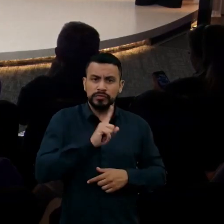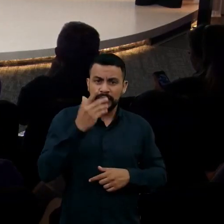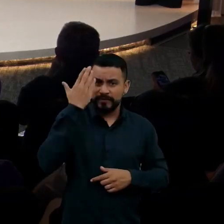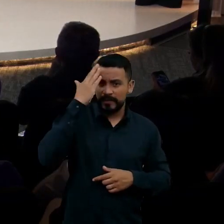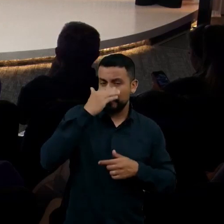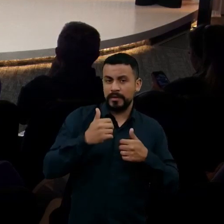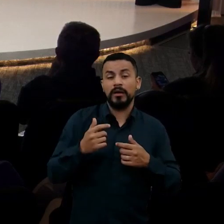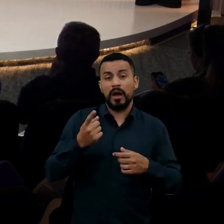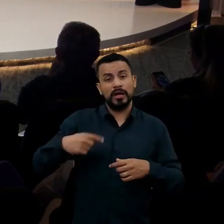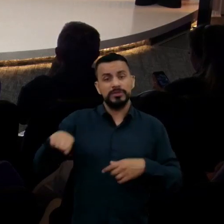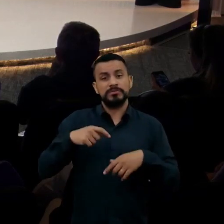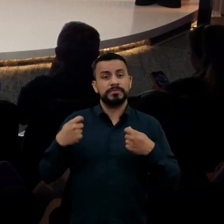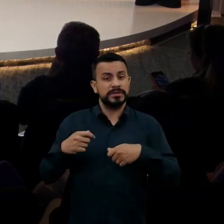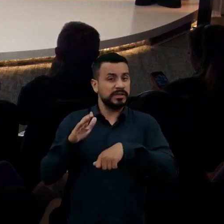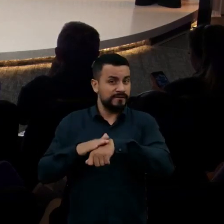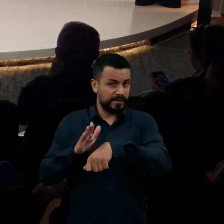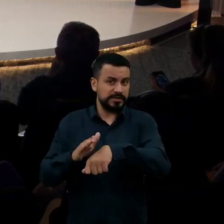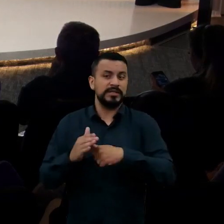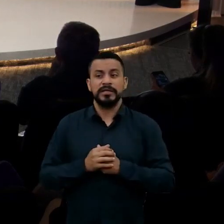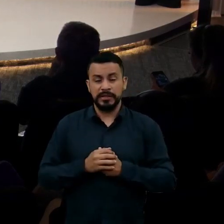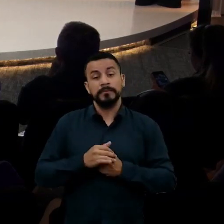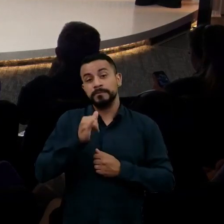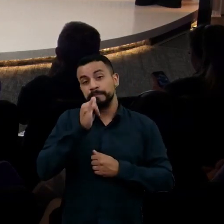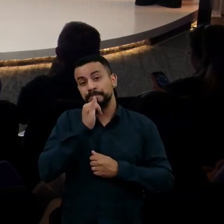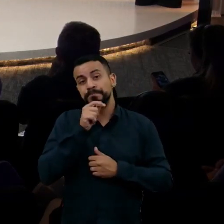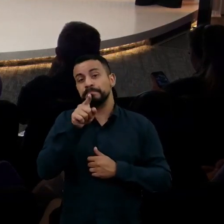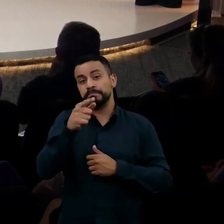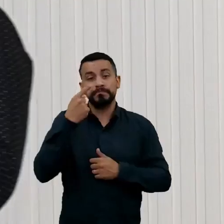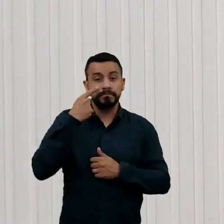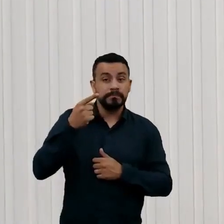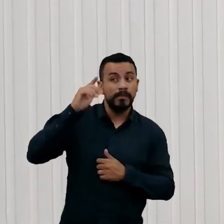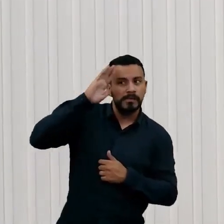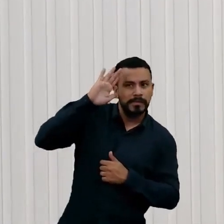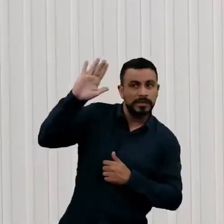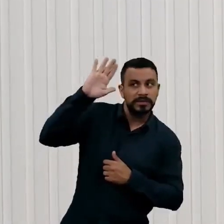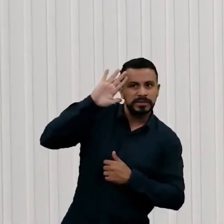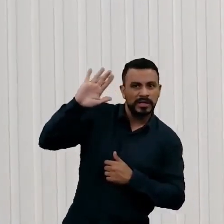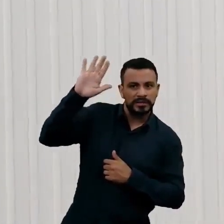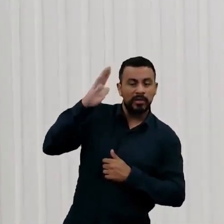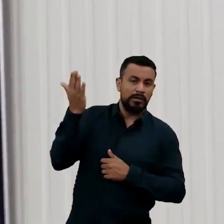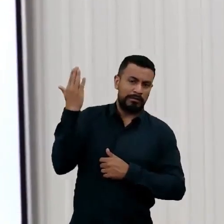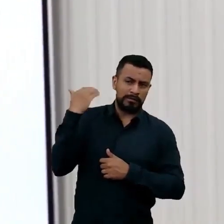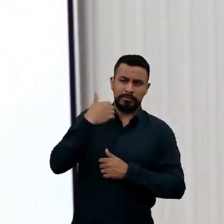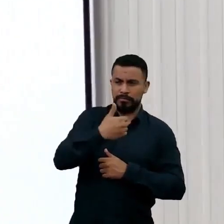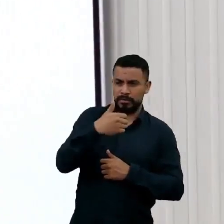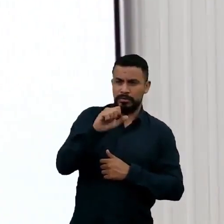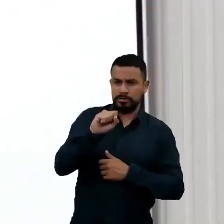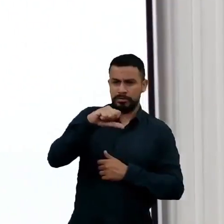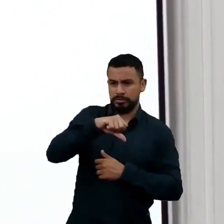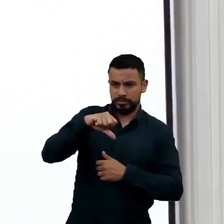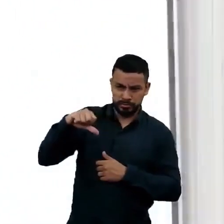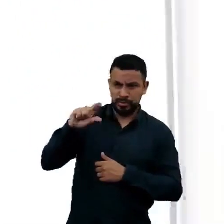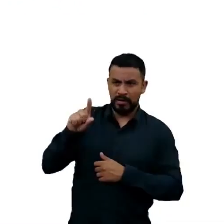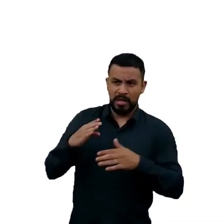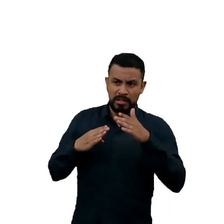vamos ver a nossa imaginação que, de certa forma, é limitada. Em 1899, Jean-Marc Coté pediram para